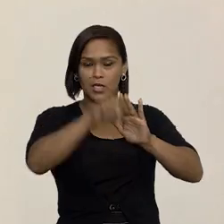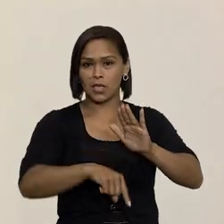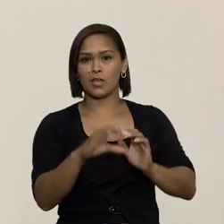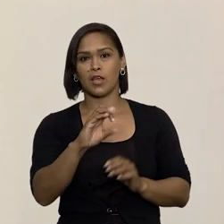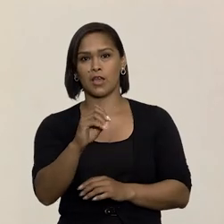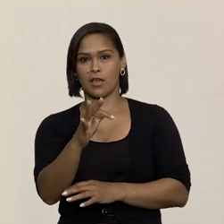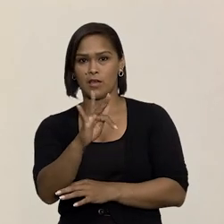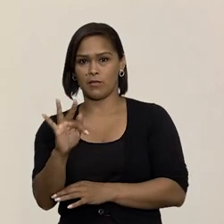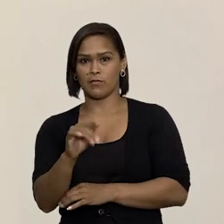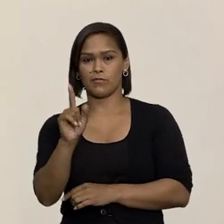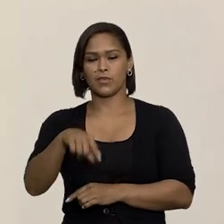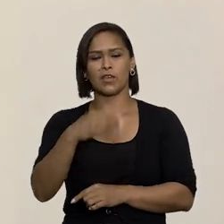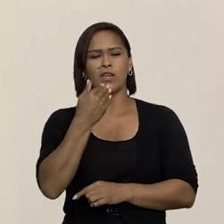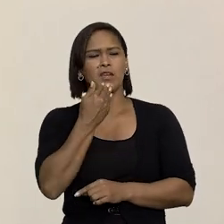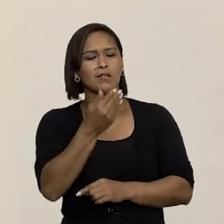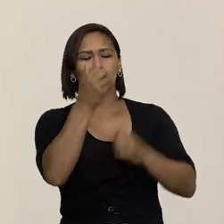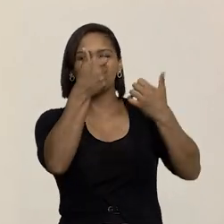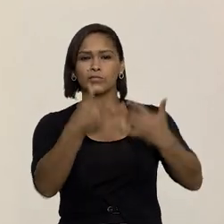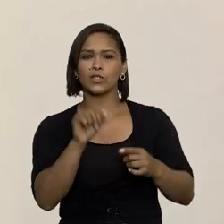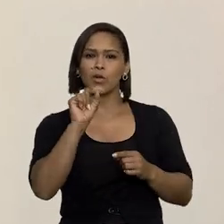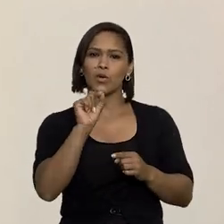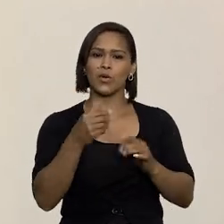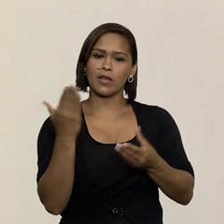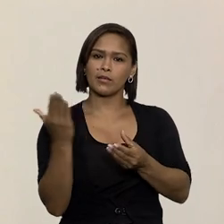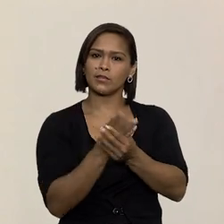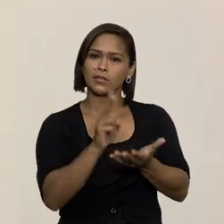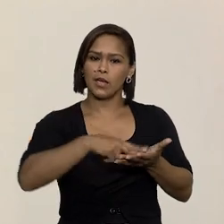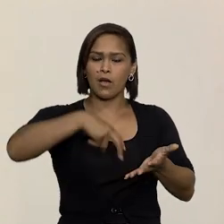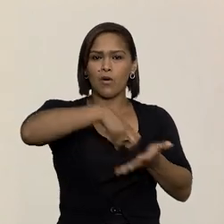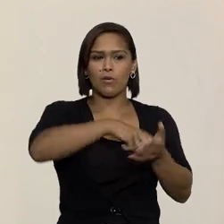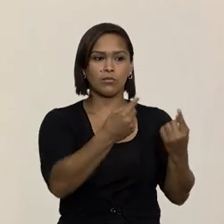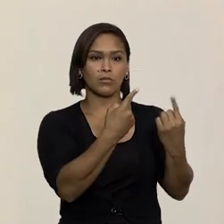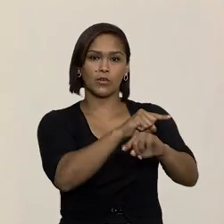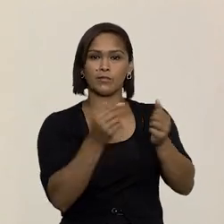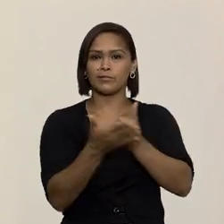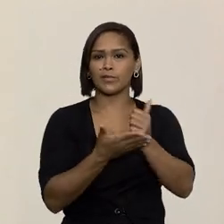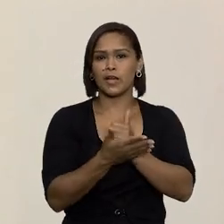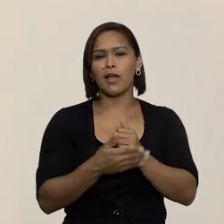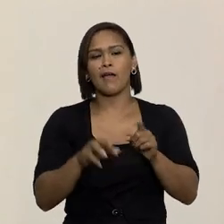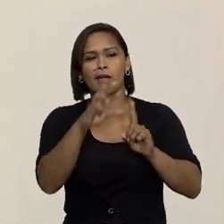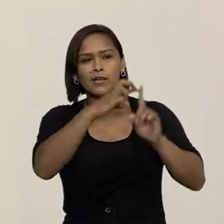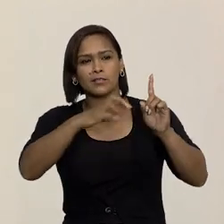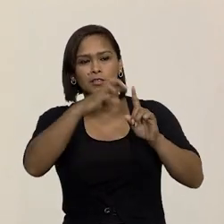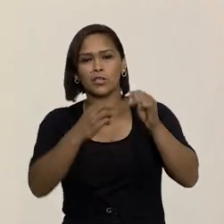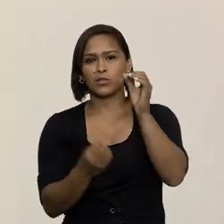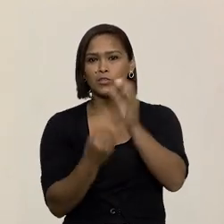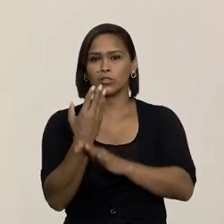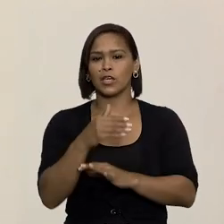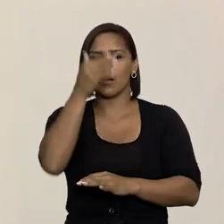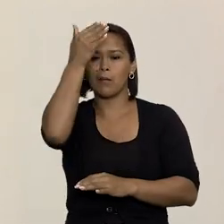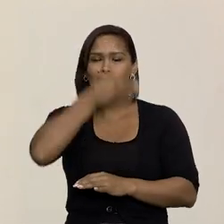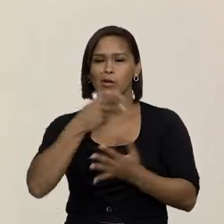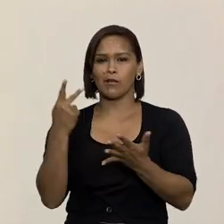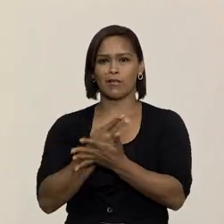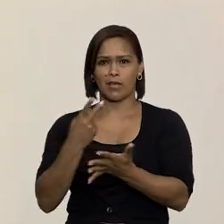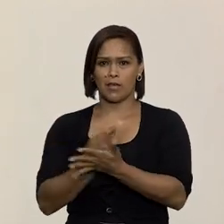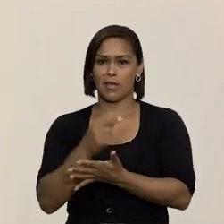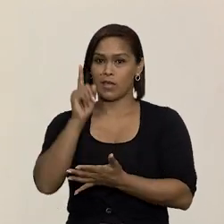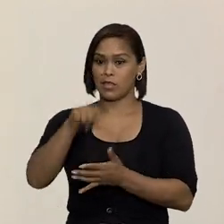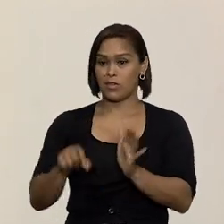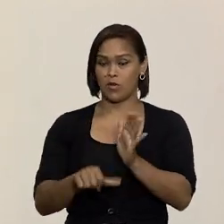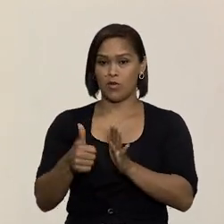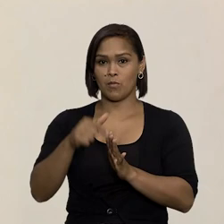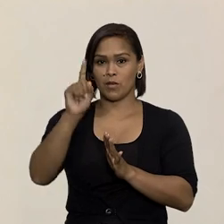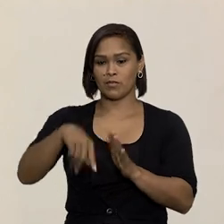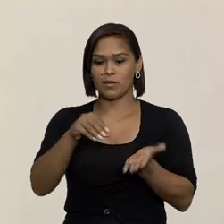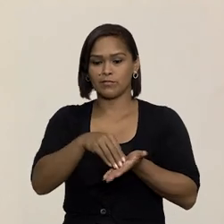CARF. O recorrente alegou que a ação penal instaurada contra ele foi embasada em investigação originada de prova ilícita, uma vez que